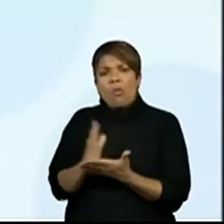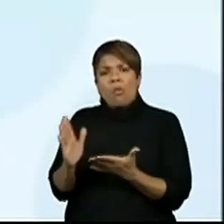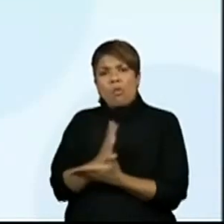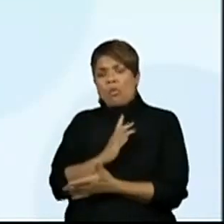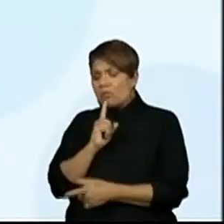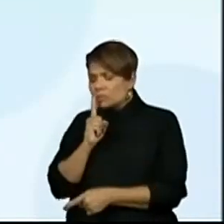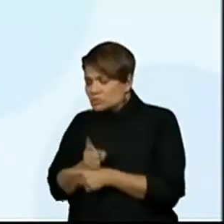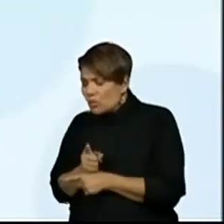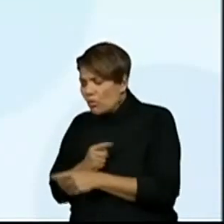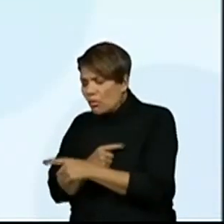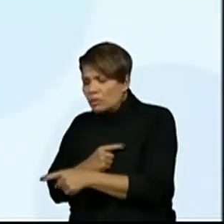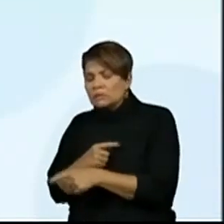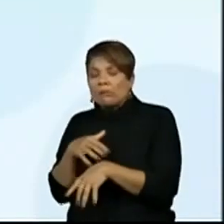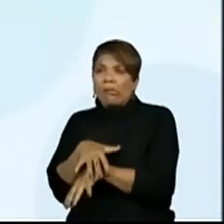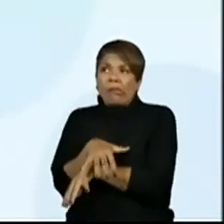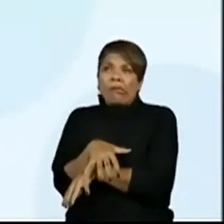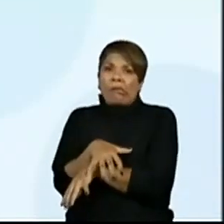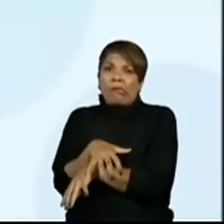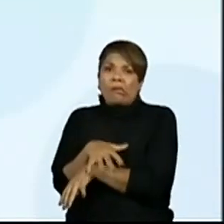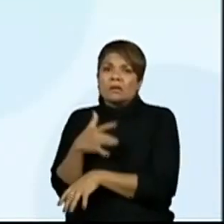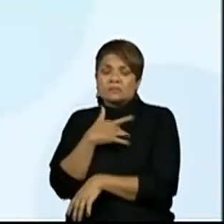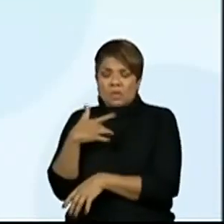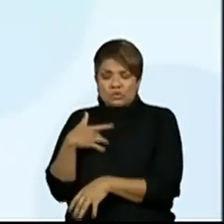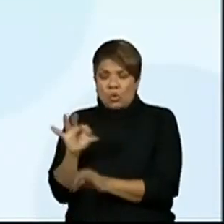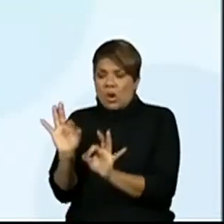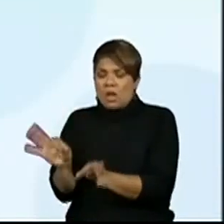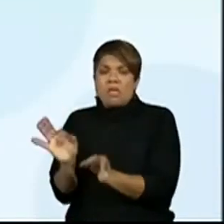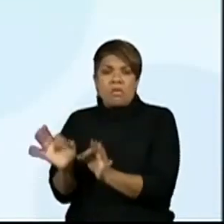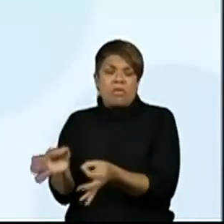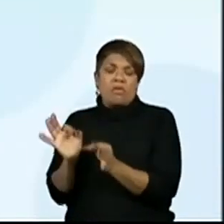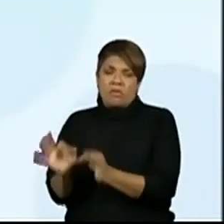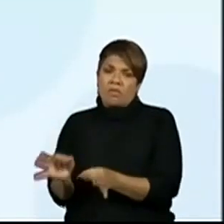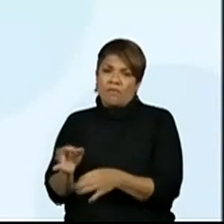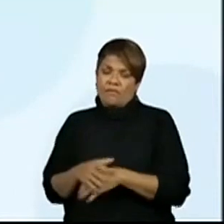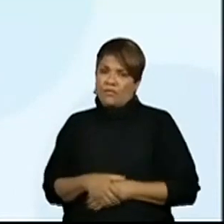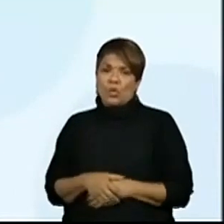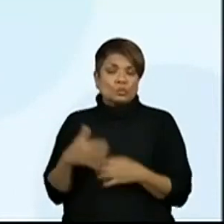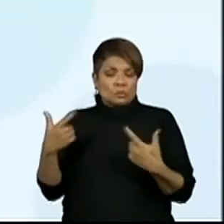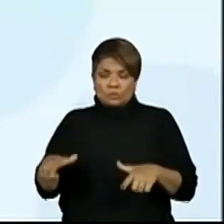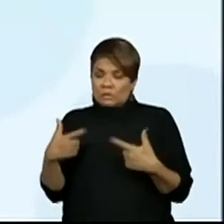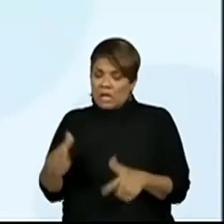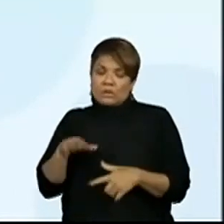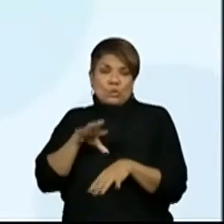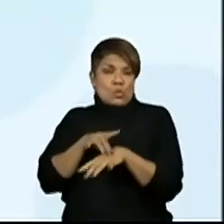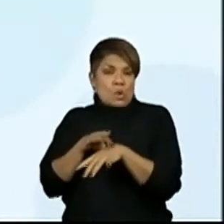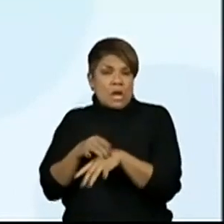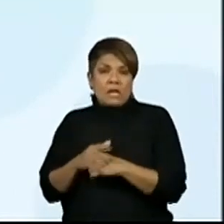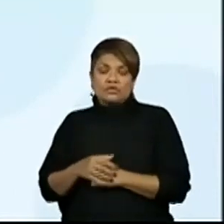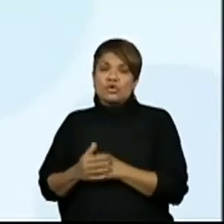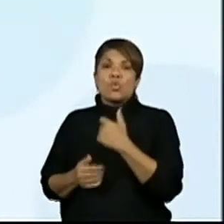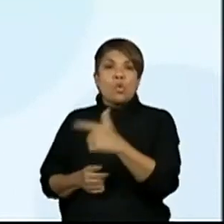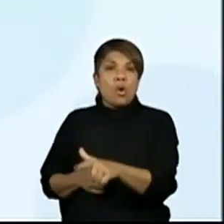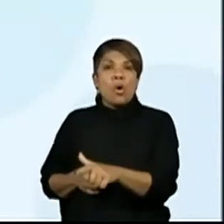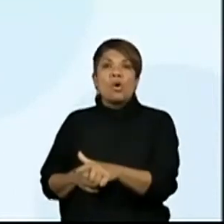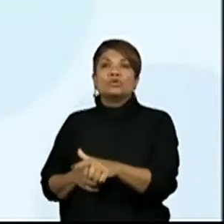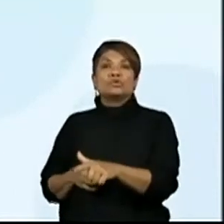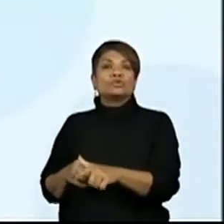encontrados em um estado de saúde lastimável e outros já sem vida.